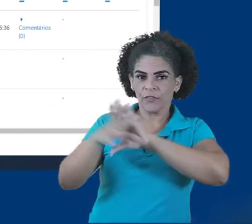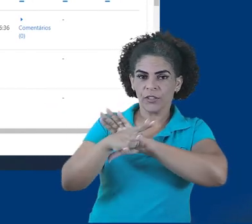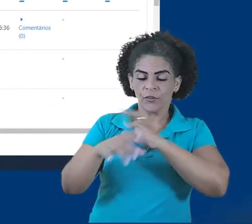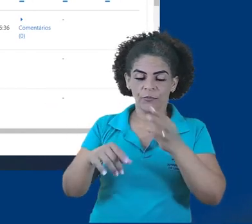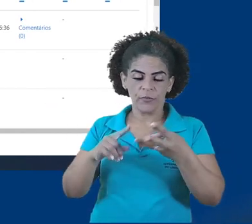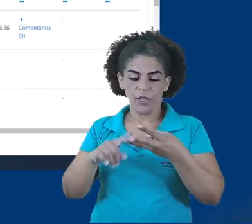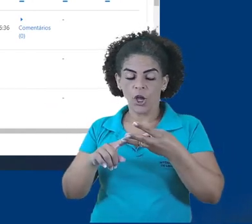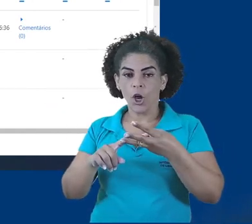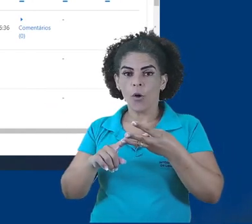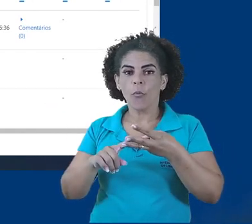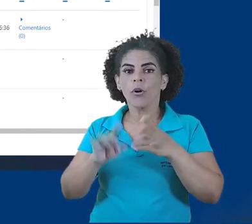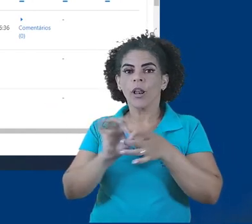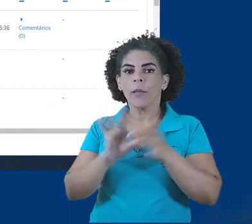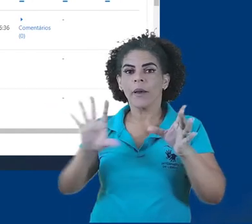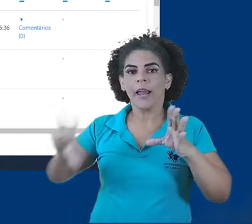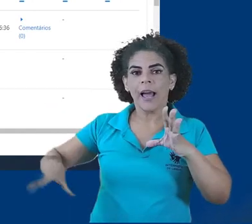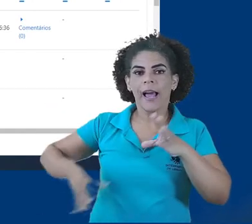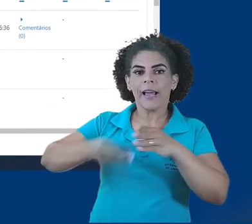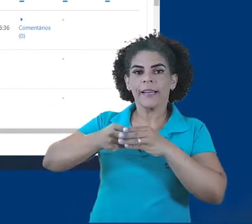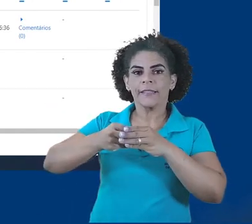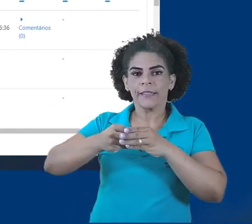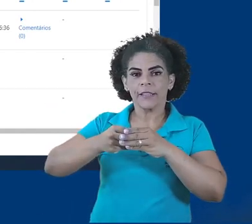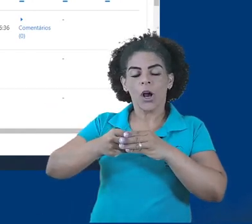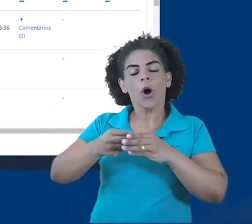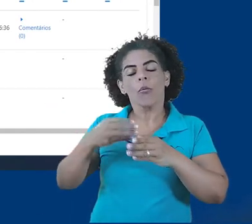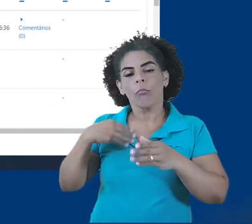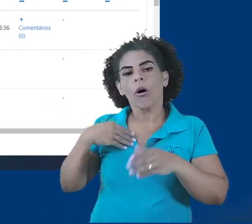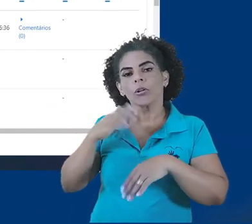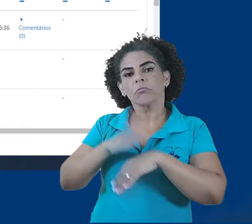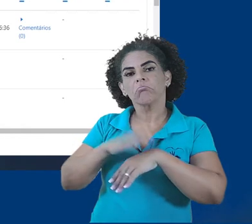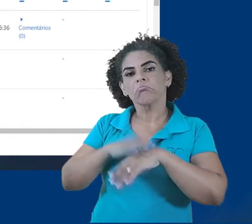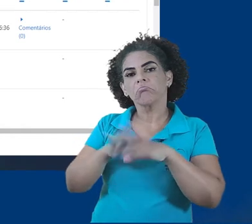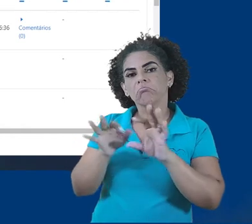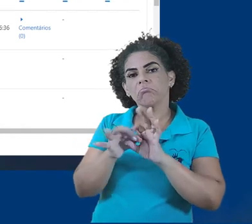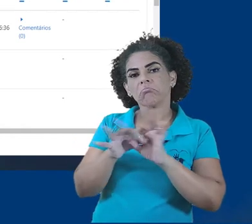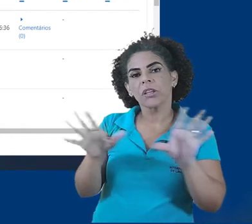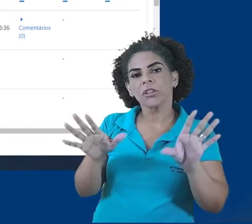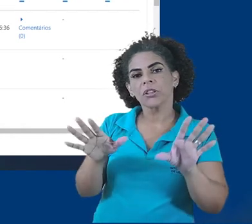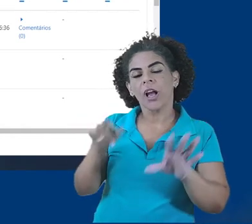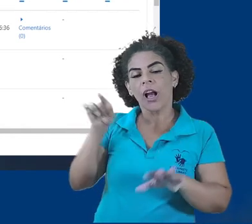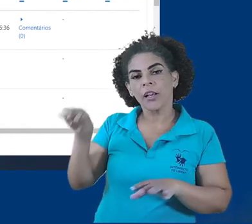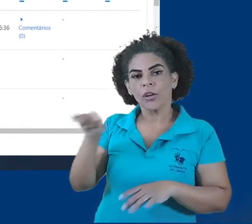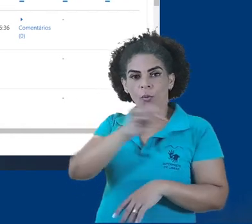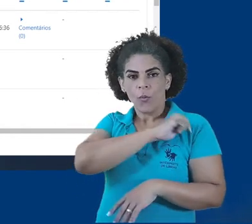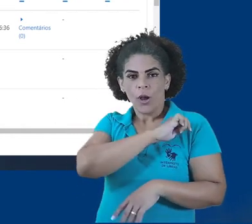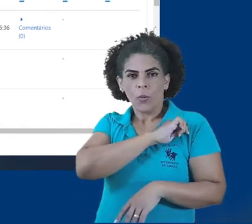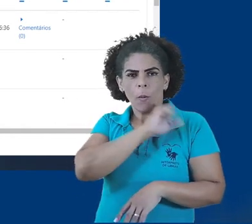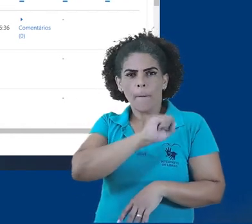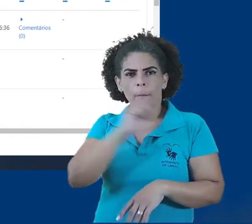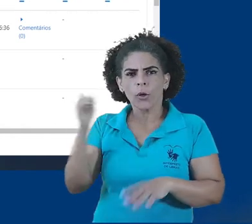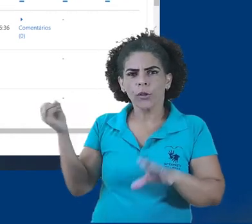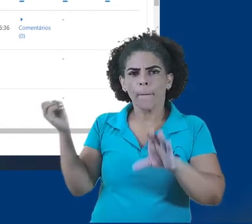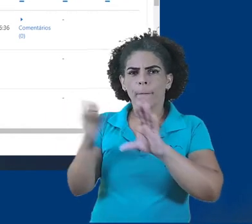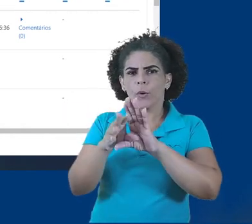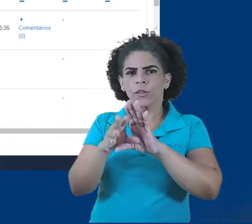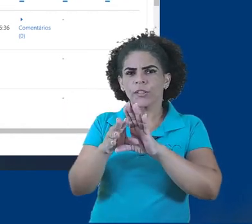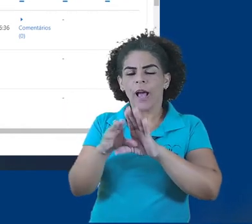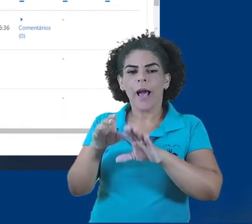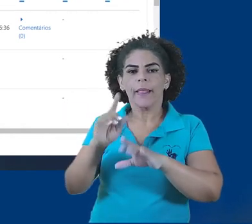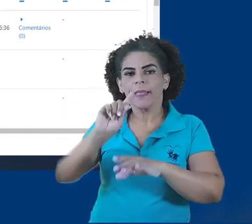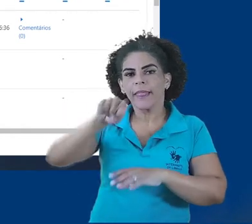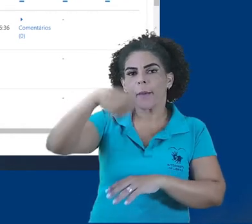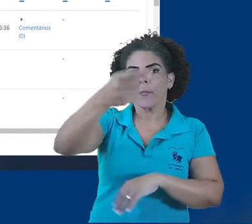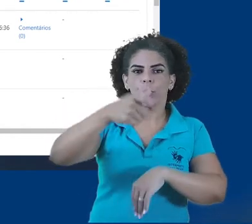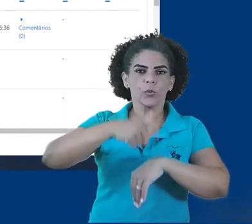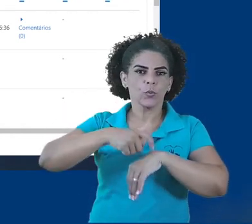atribuir extensão, ou seja, permitir que esse usuário possa postar